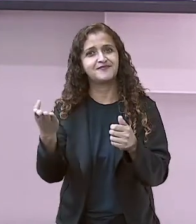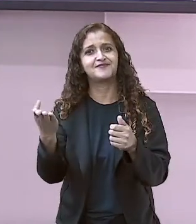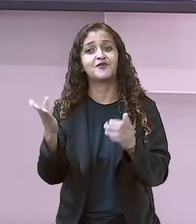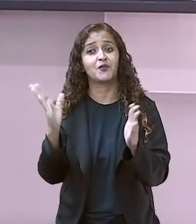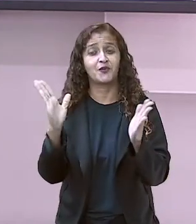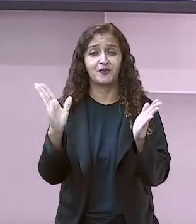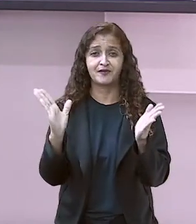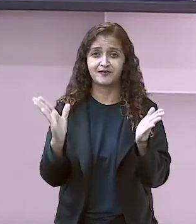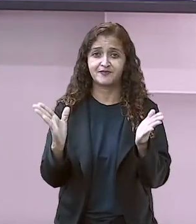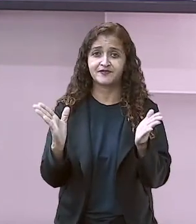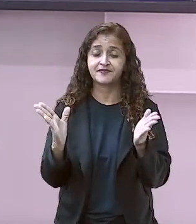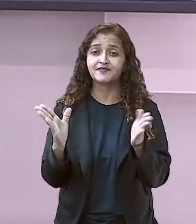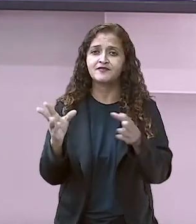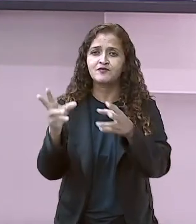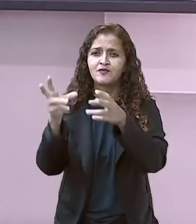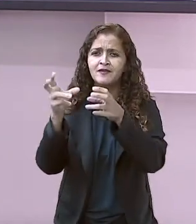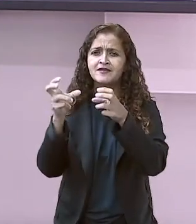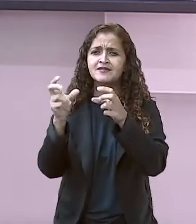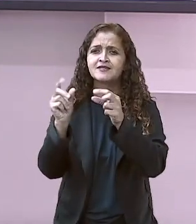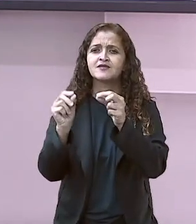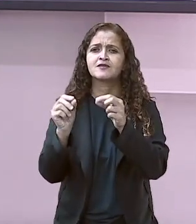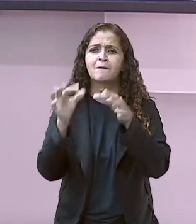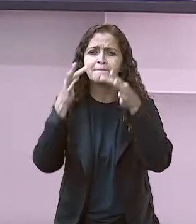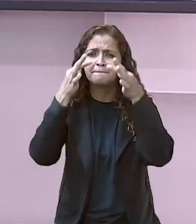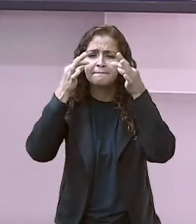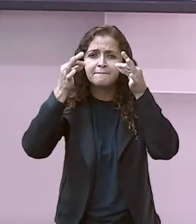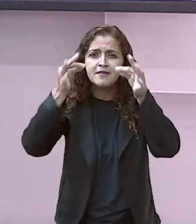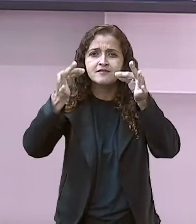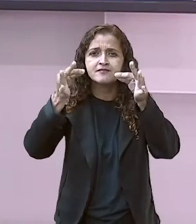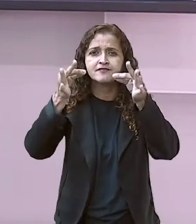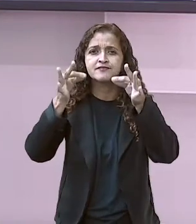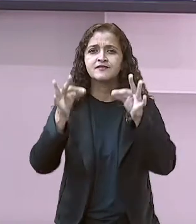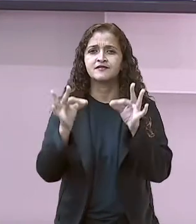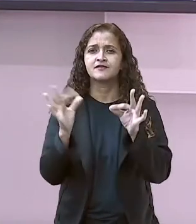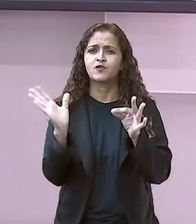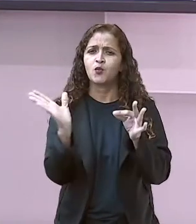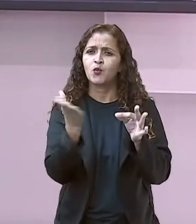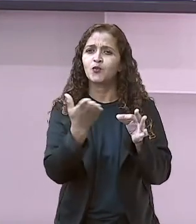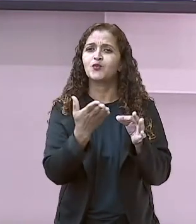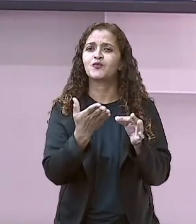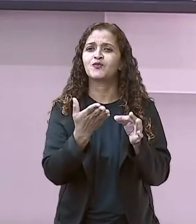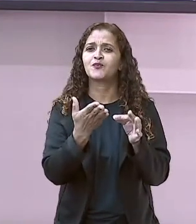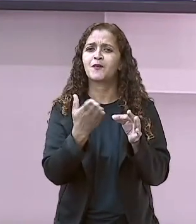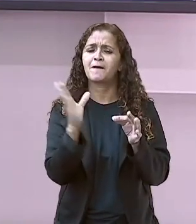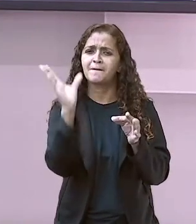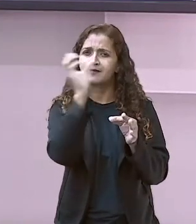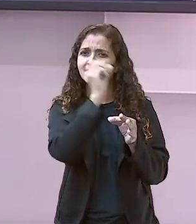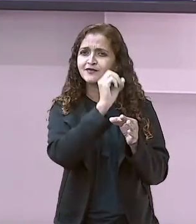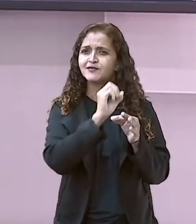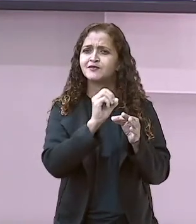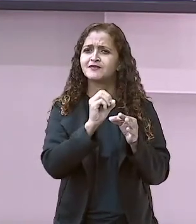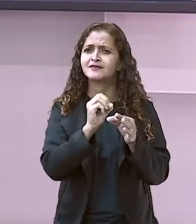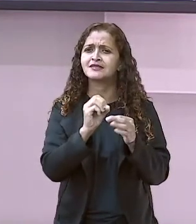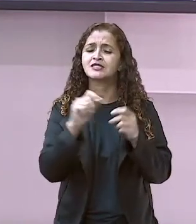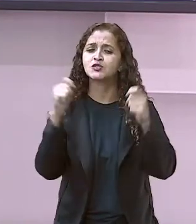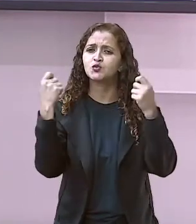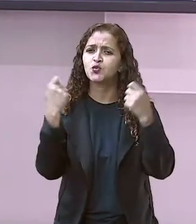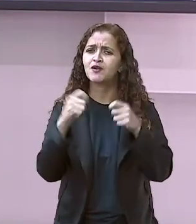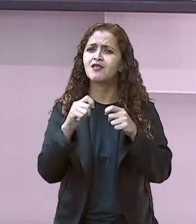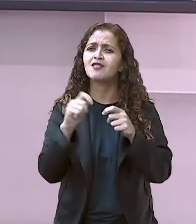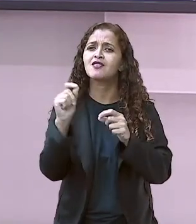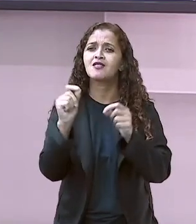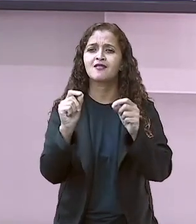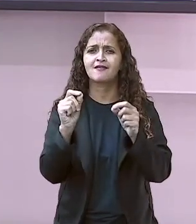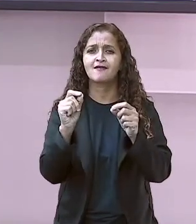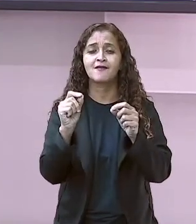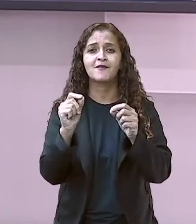hoje, prestem bastante atenção, o que a gente precisa para a gente ter um bom desempenho, desempenho nas nossas